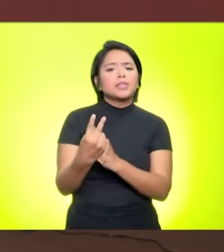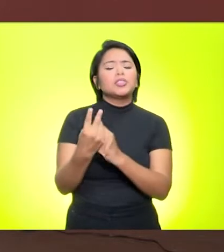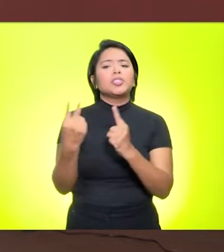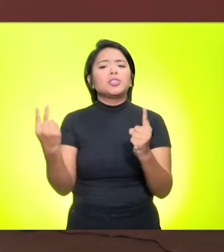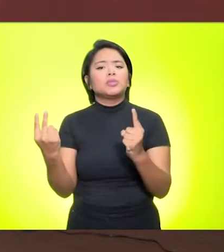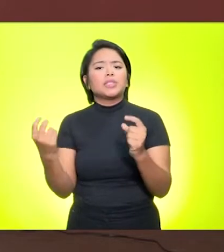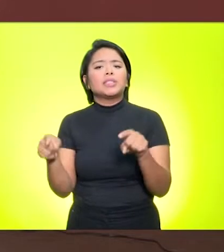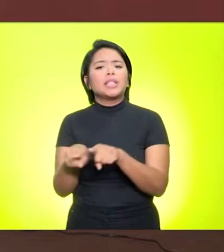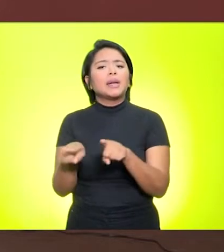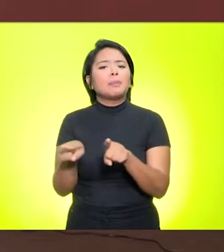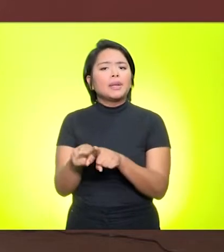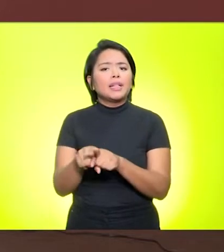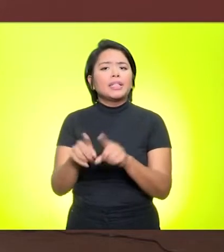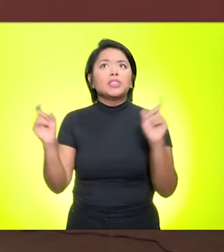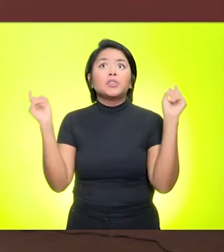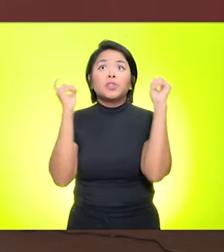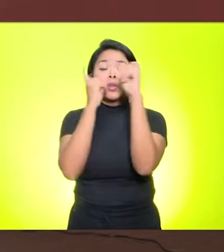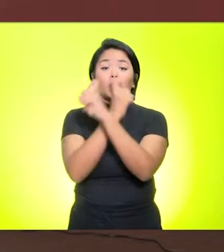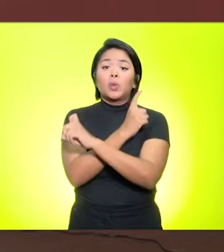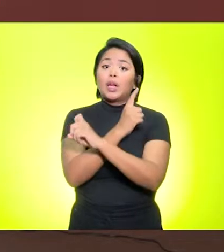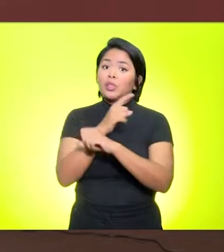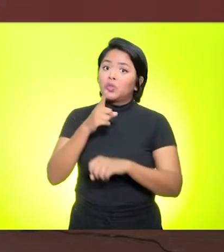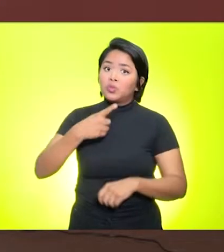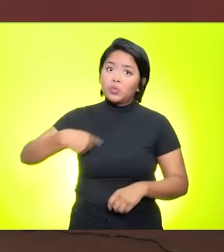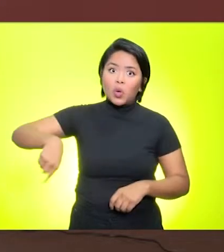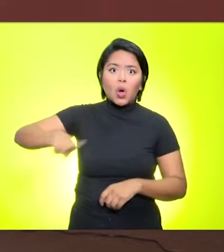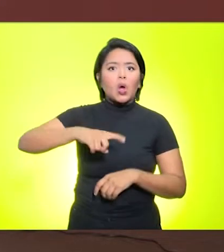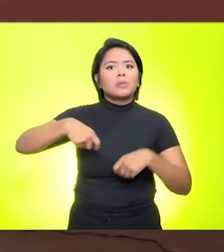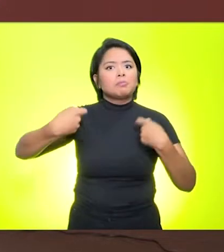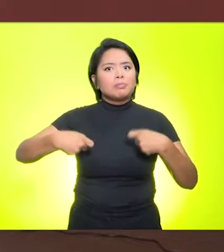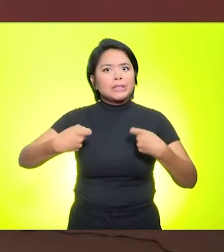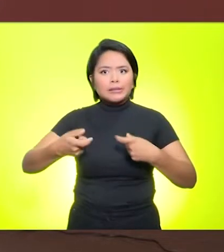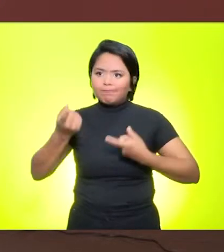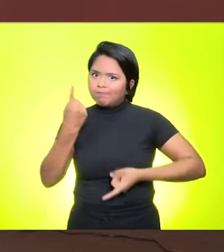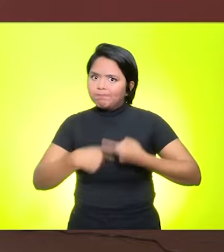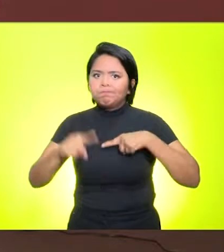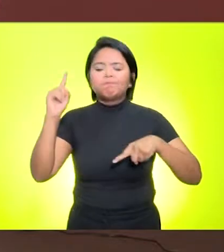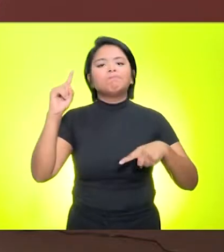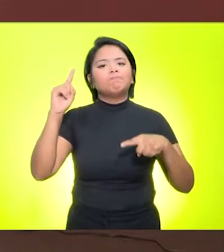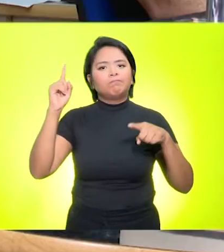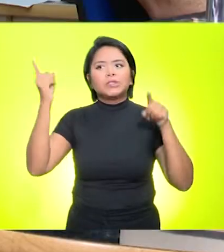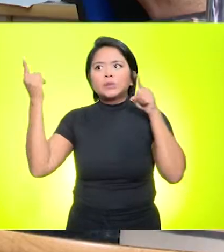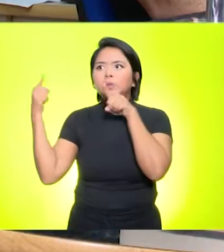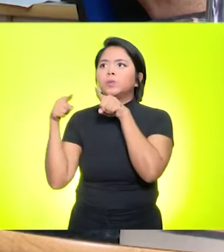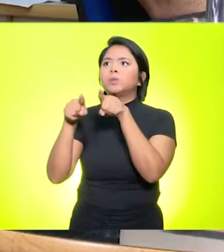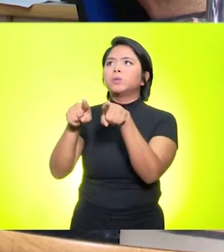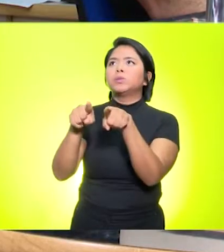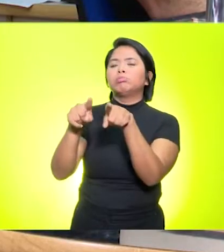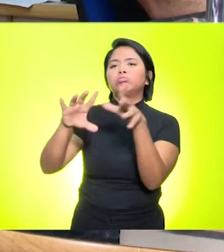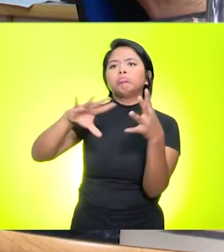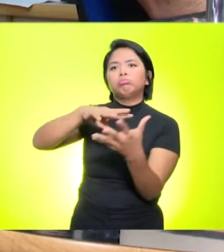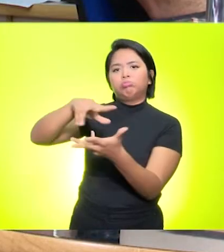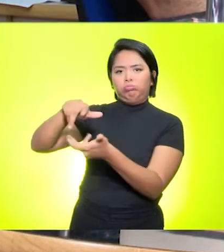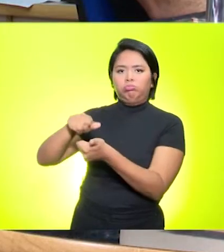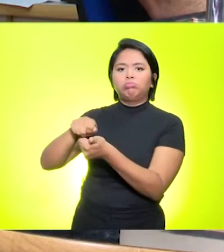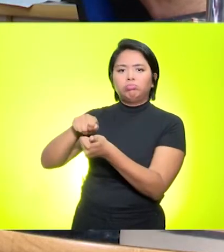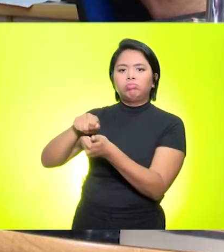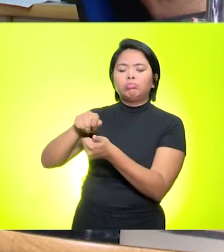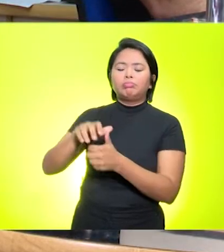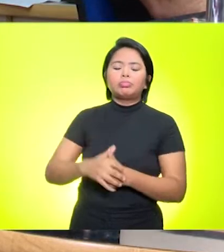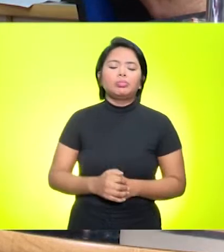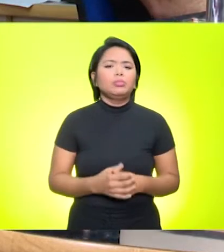desafios que precisamos superar para que a gente possa caminhar em sintonia com o mundo. Então,